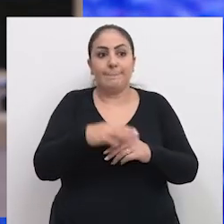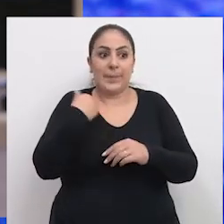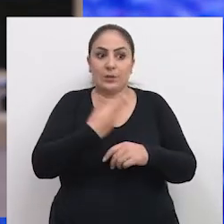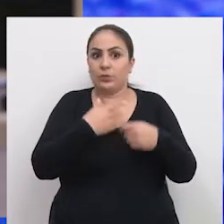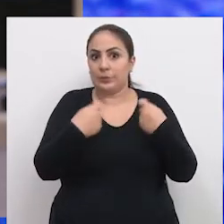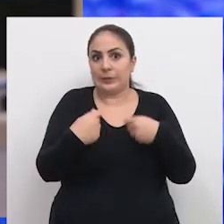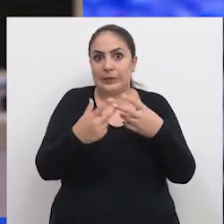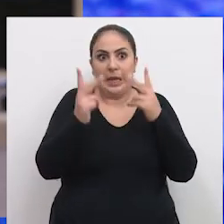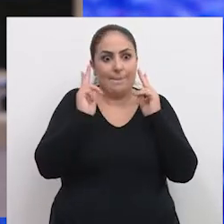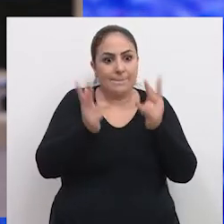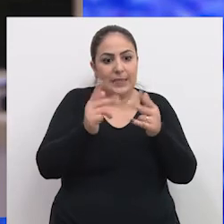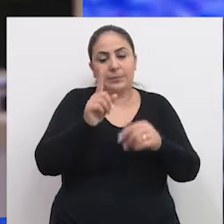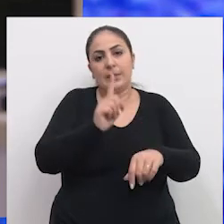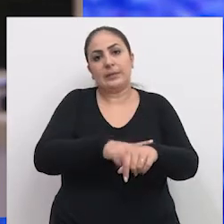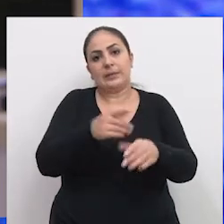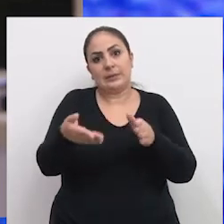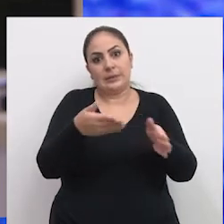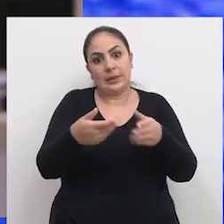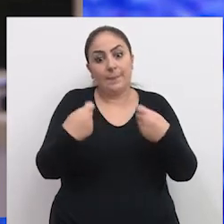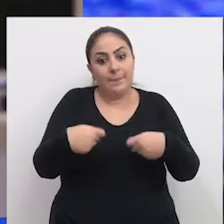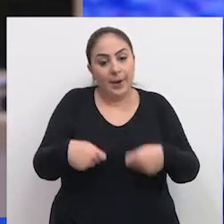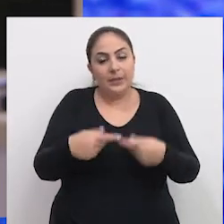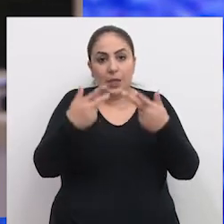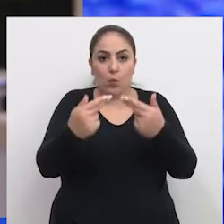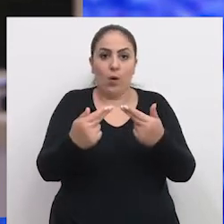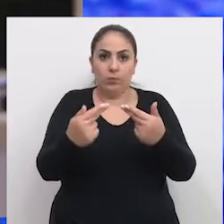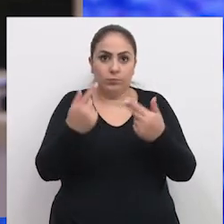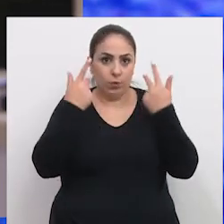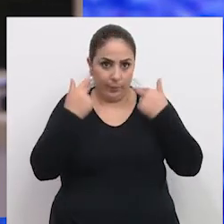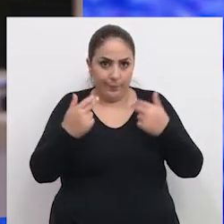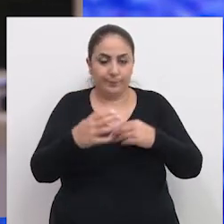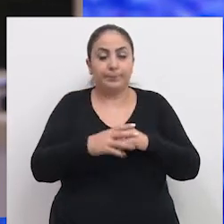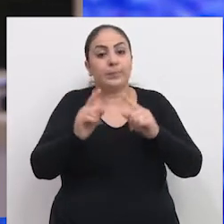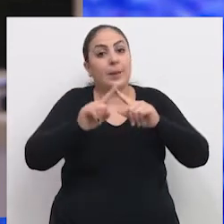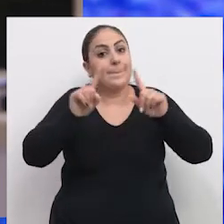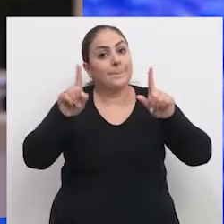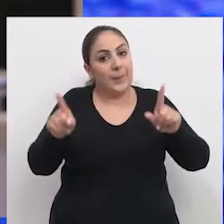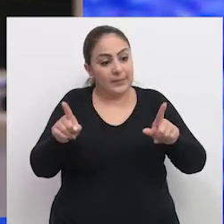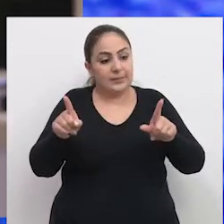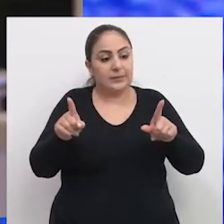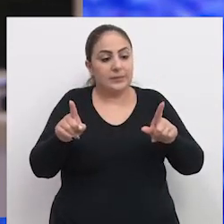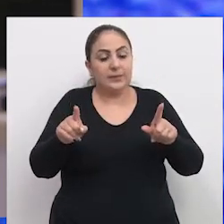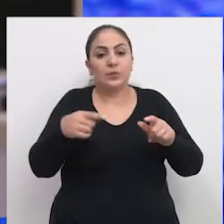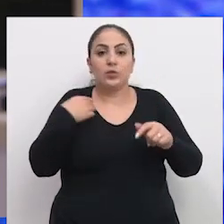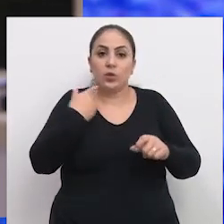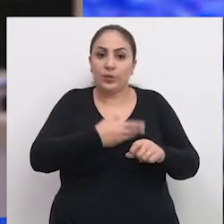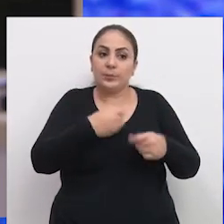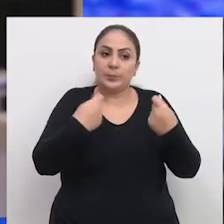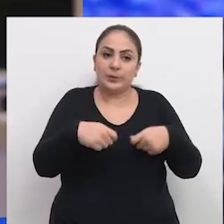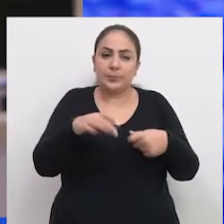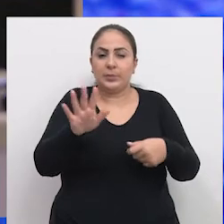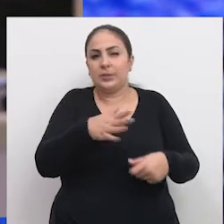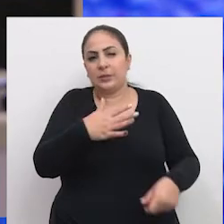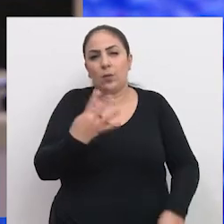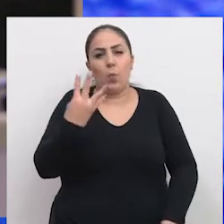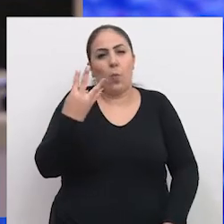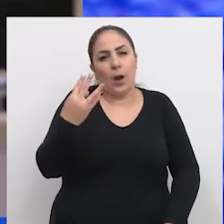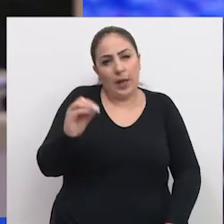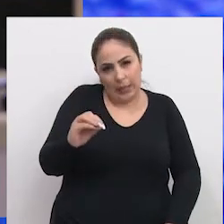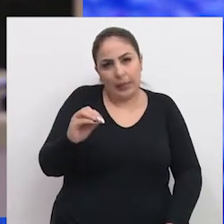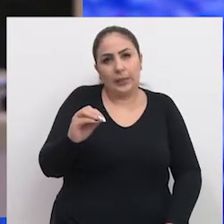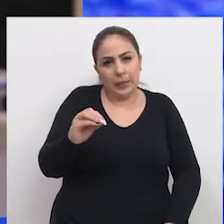Então, a gente não vai precisar daquela mesma demanda como de uma rotina normal. Mas, pelo menos em torno de